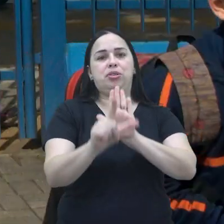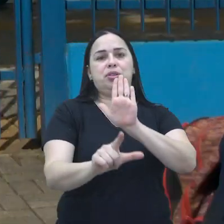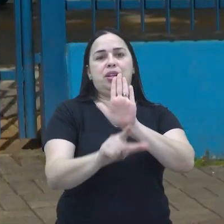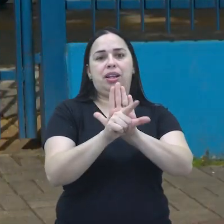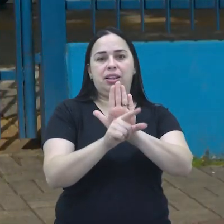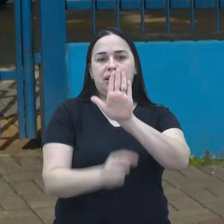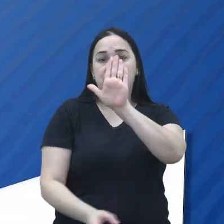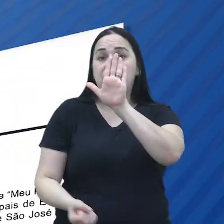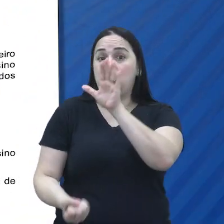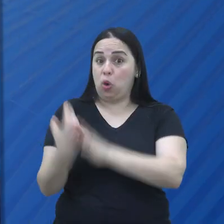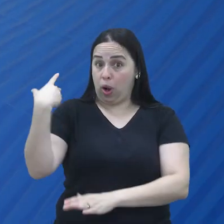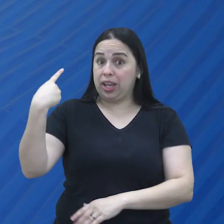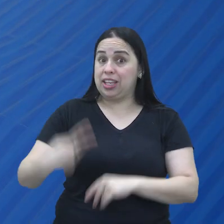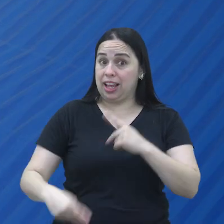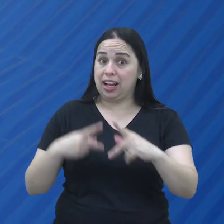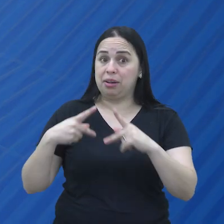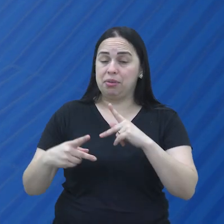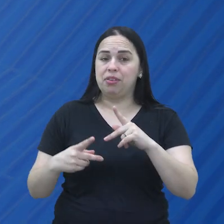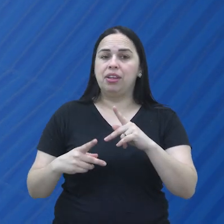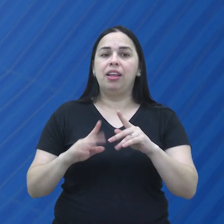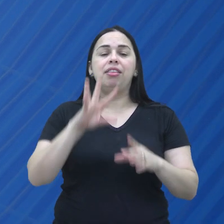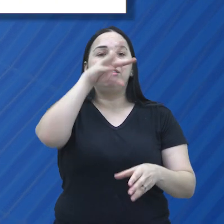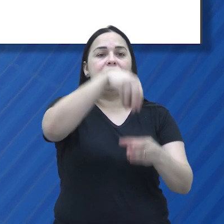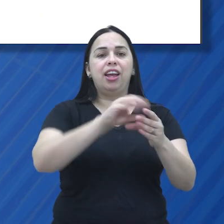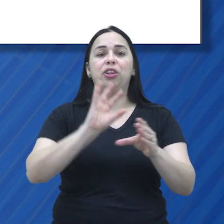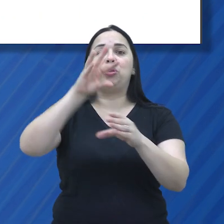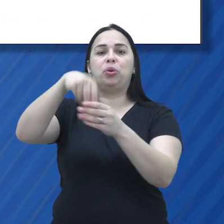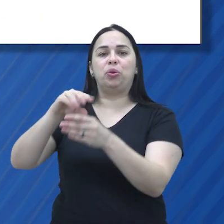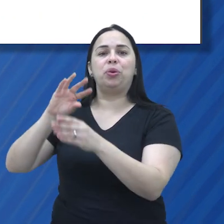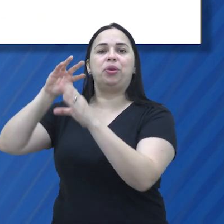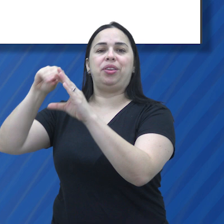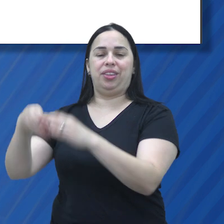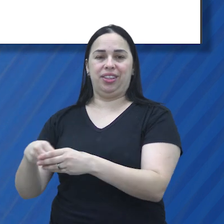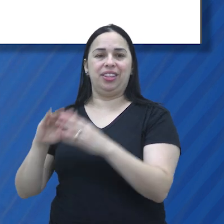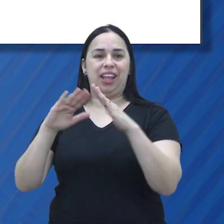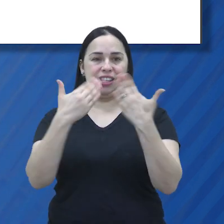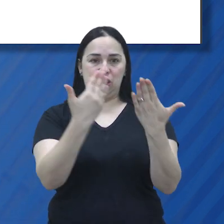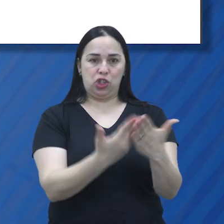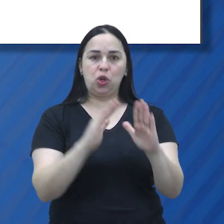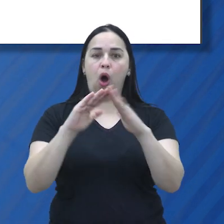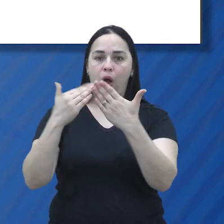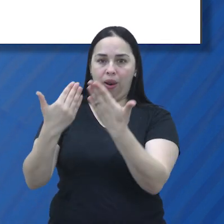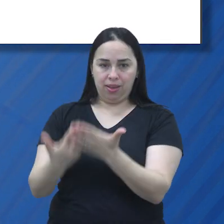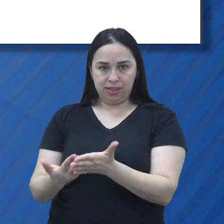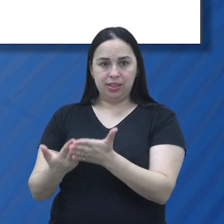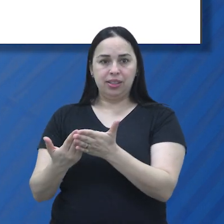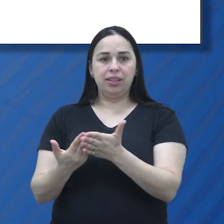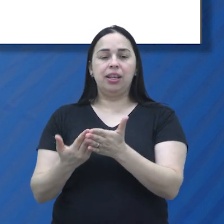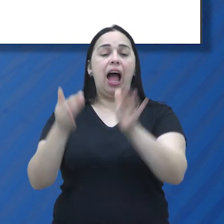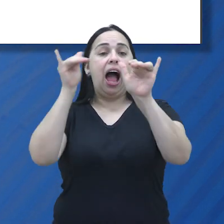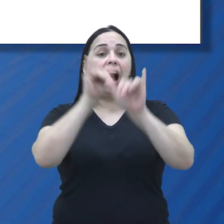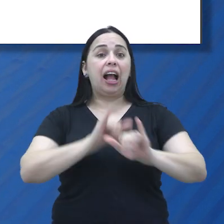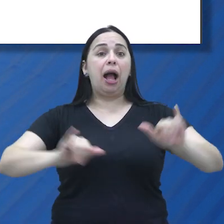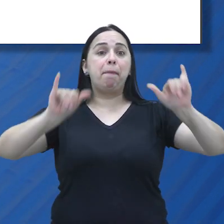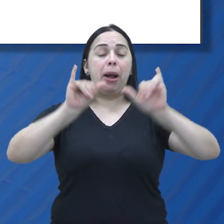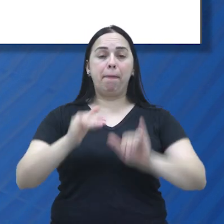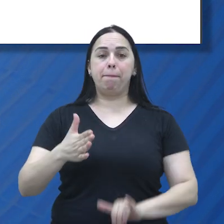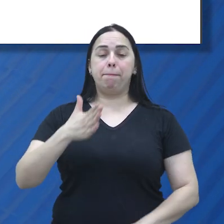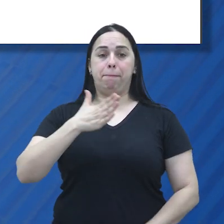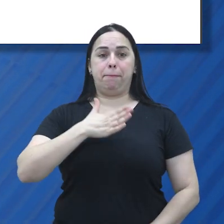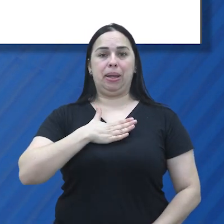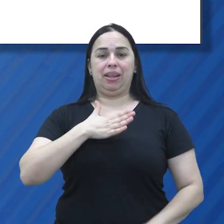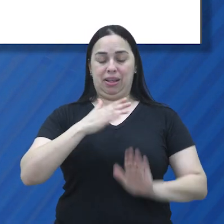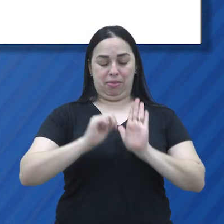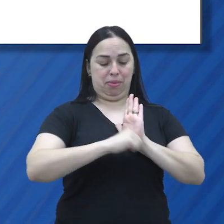o quanto antes, um projeto de lei aprovado na Câmara vai instituir nas escolas municipais de educação fundamental e